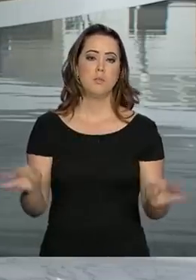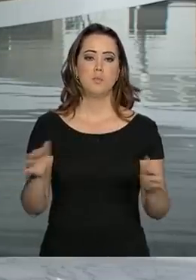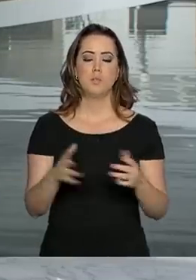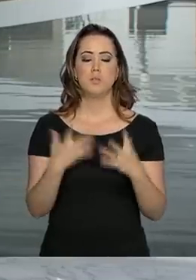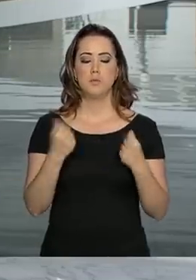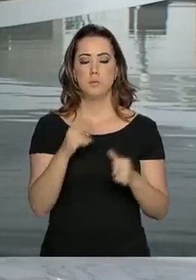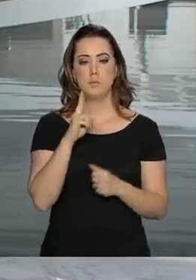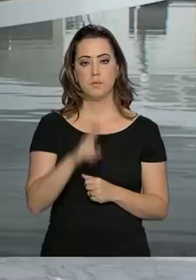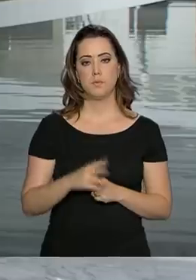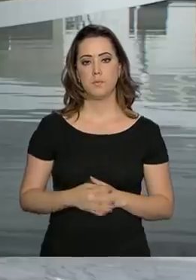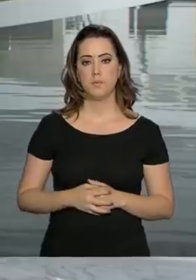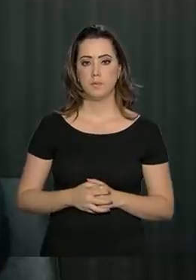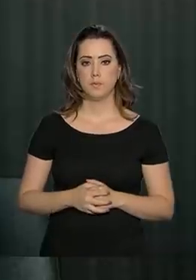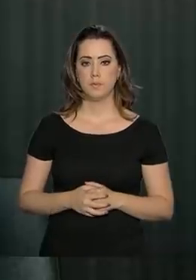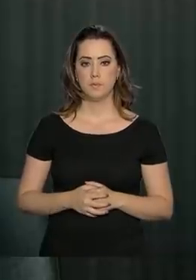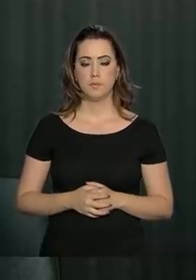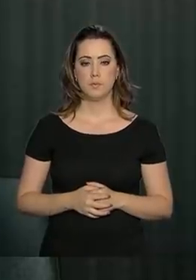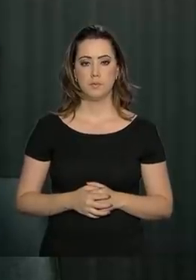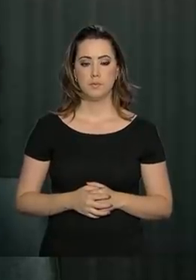Confira.